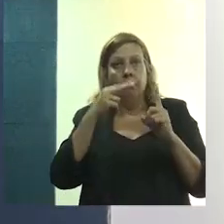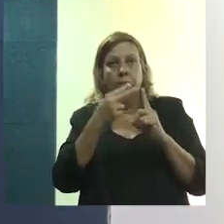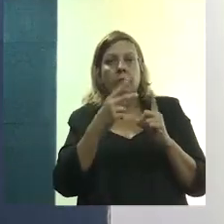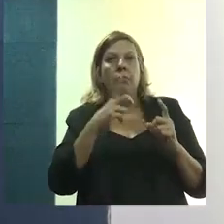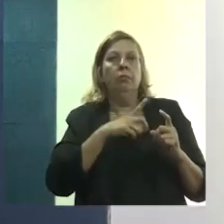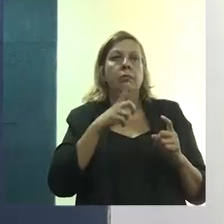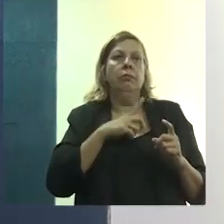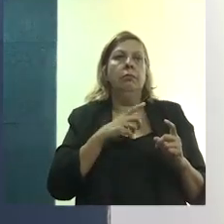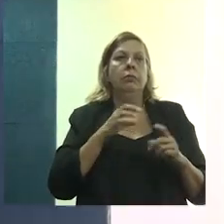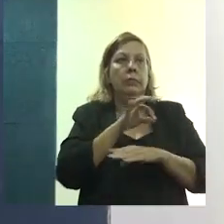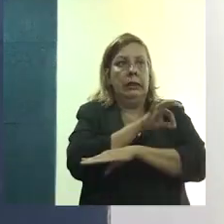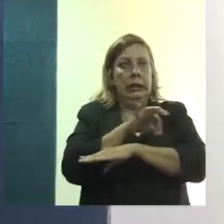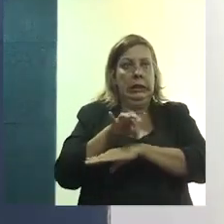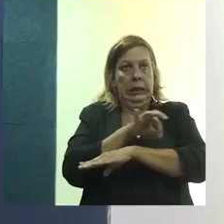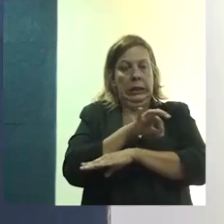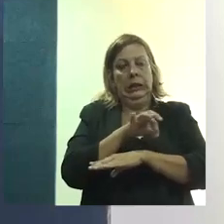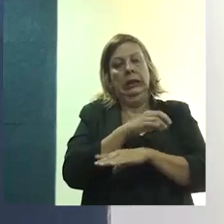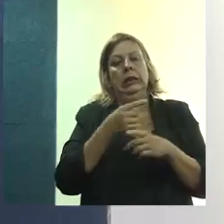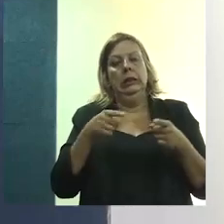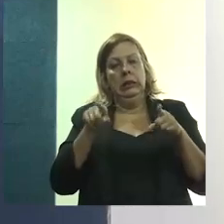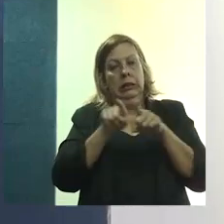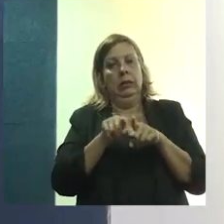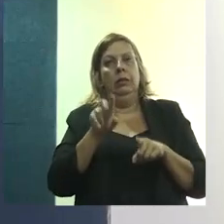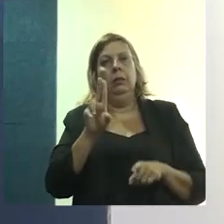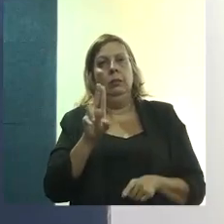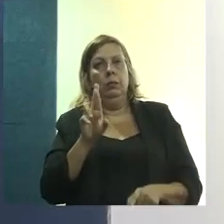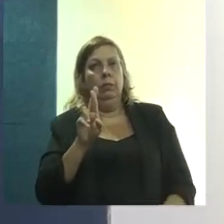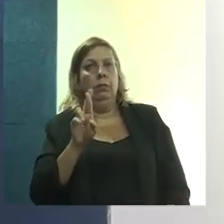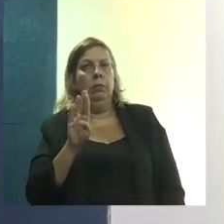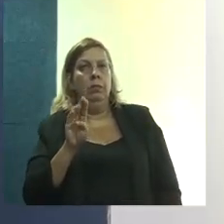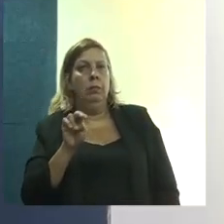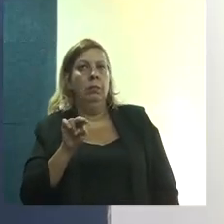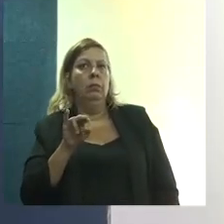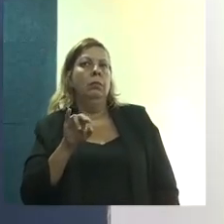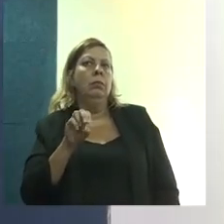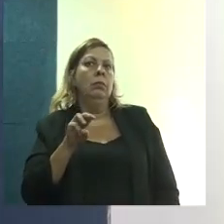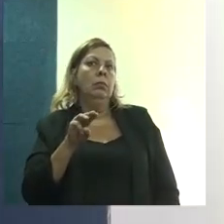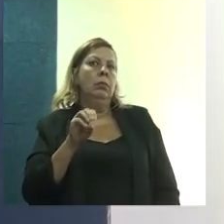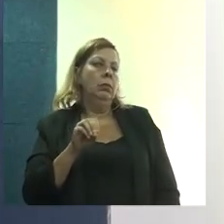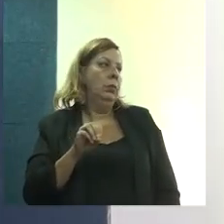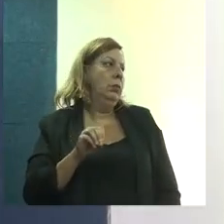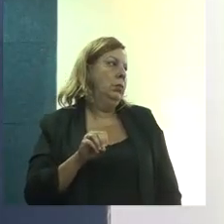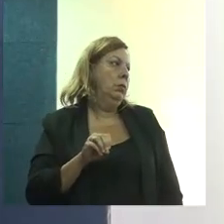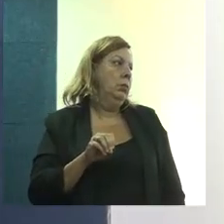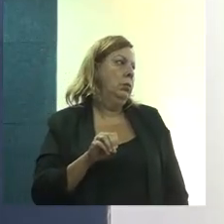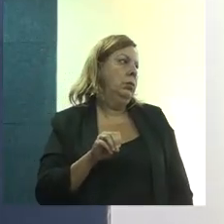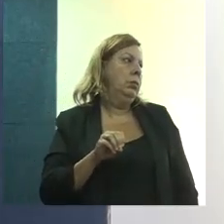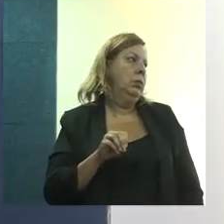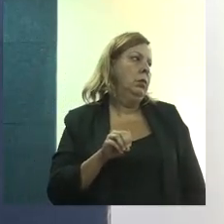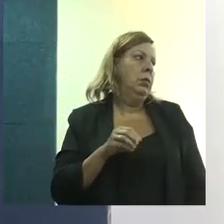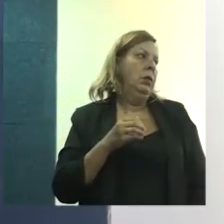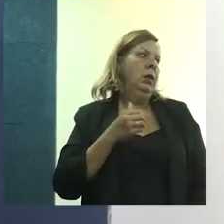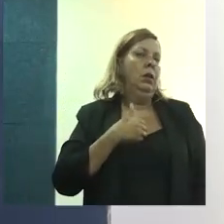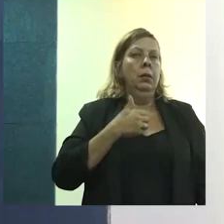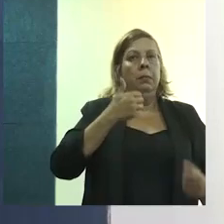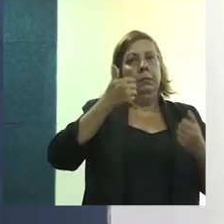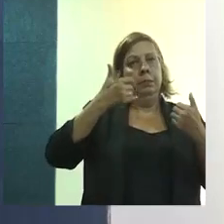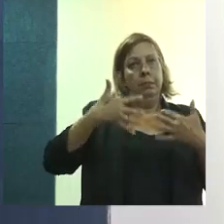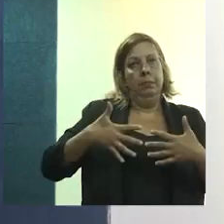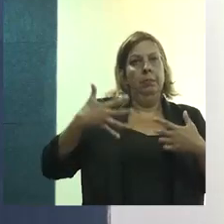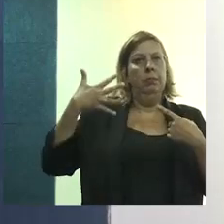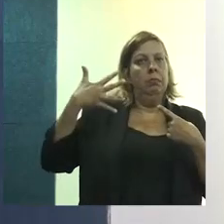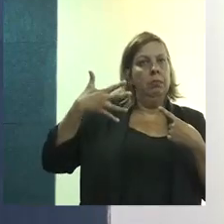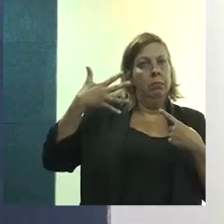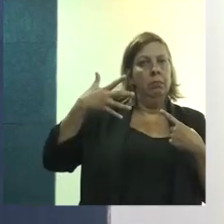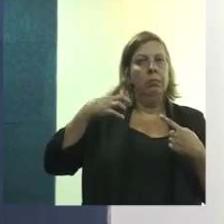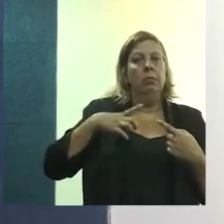gente tem da arquitetura e do urbanismo. A minha fala hoje,